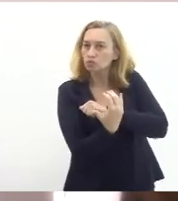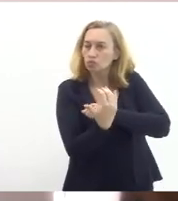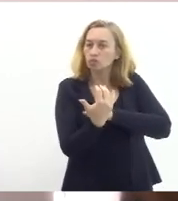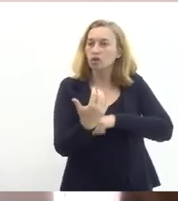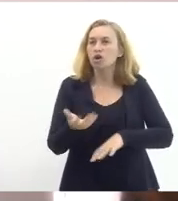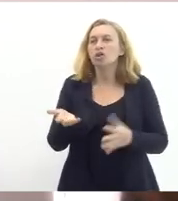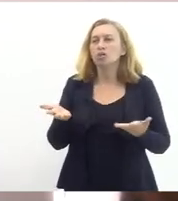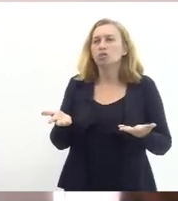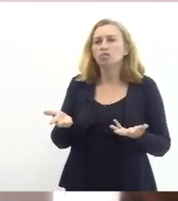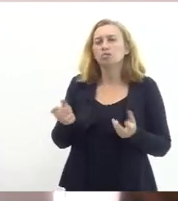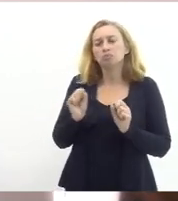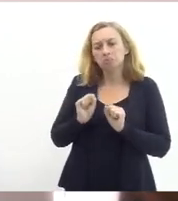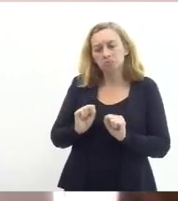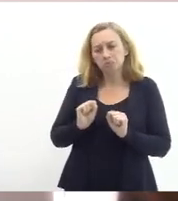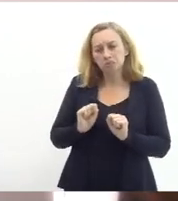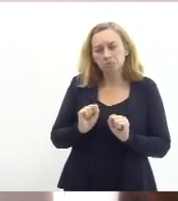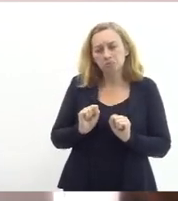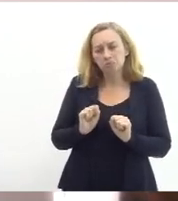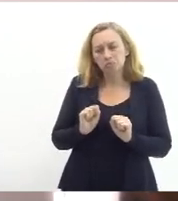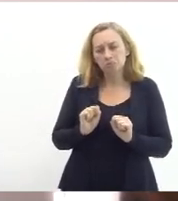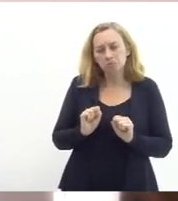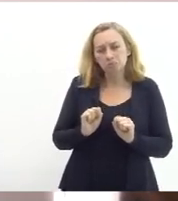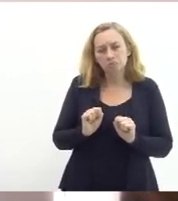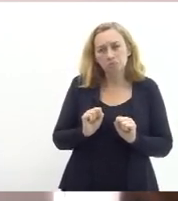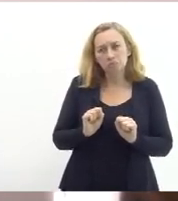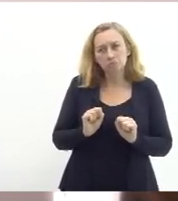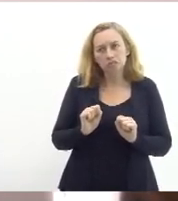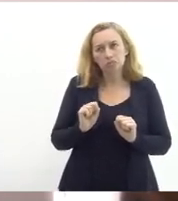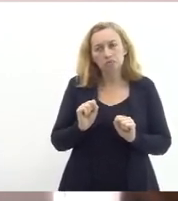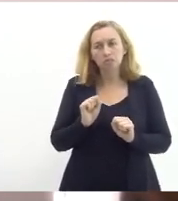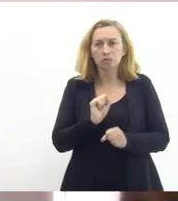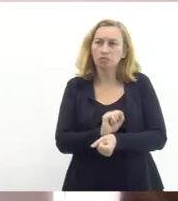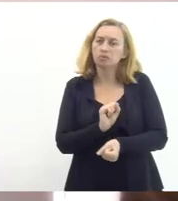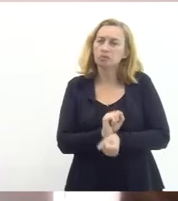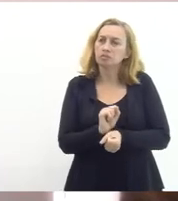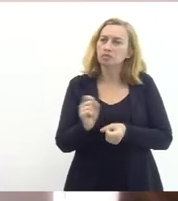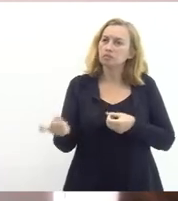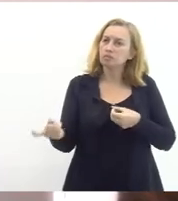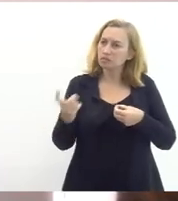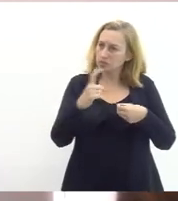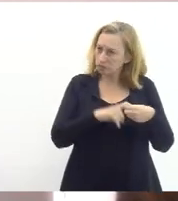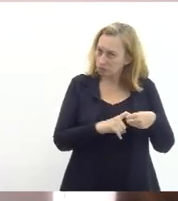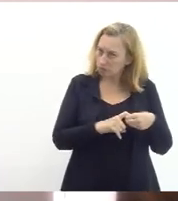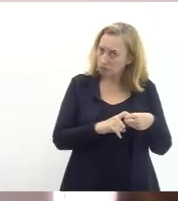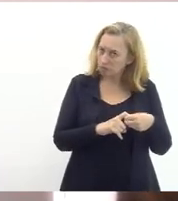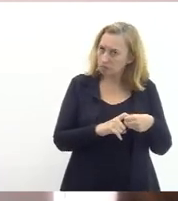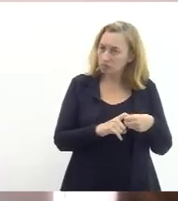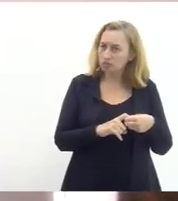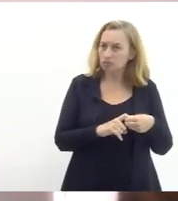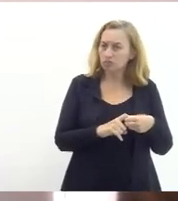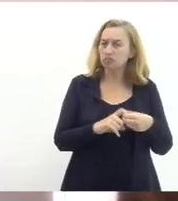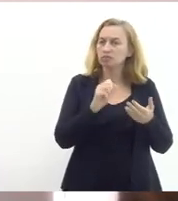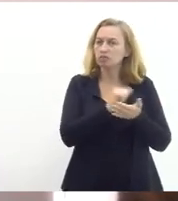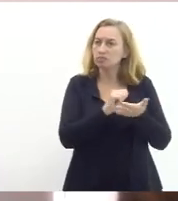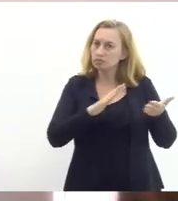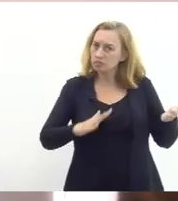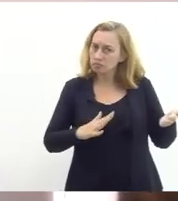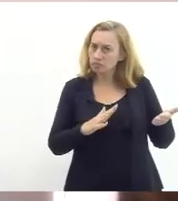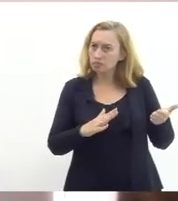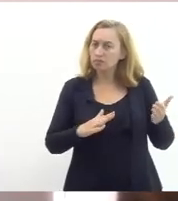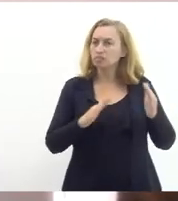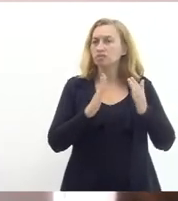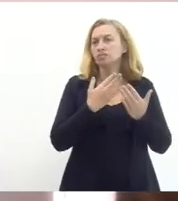que se podia esperar é que na retomada integral maciça das atividades letivas